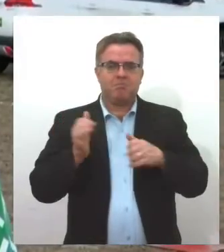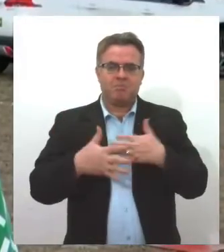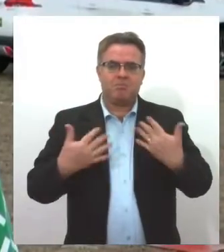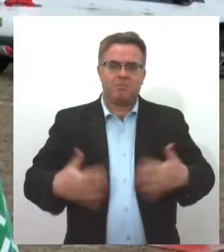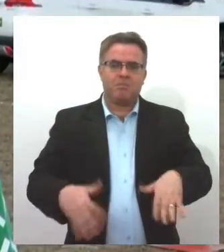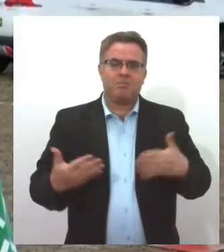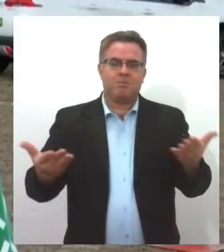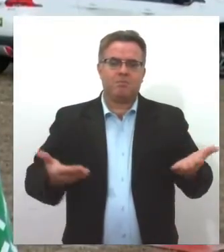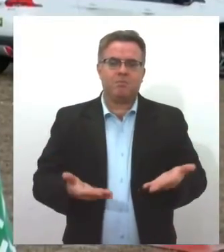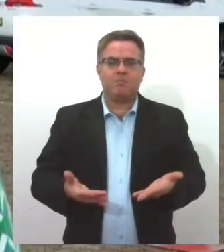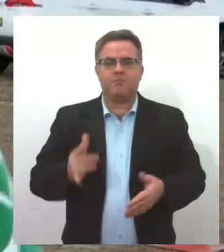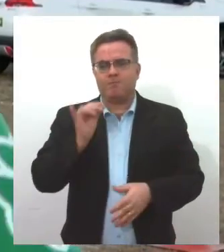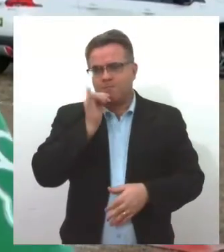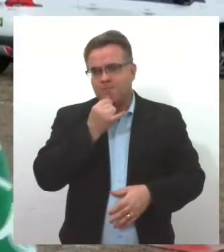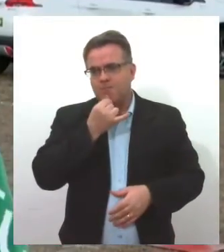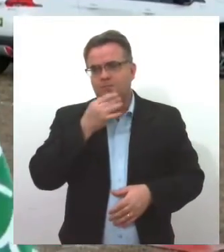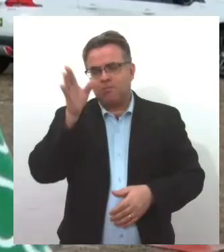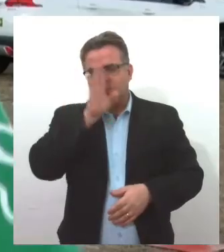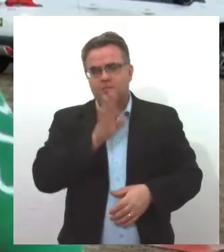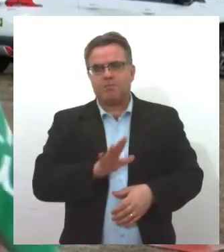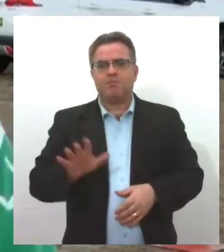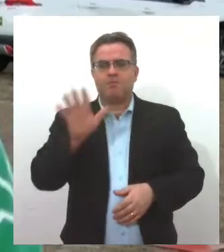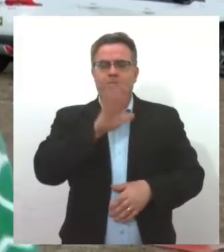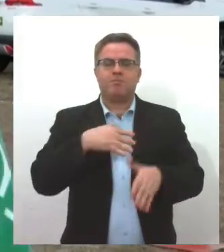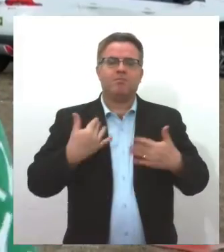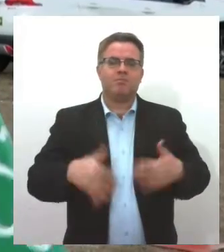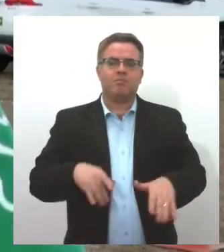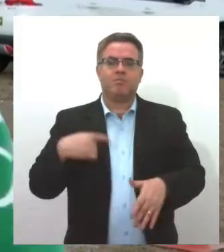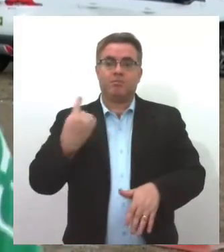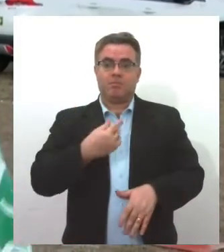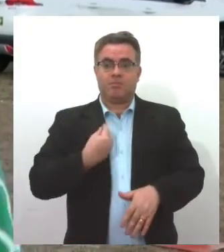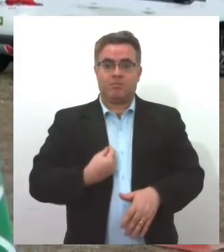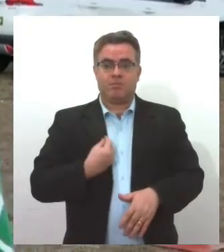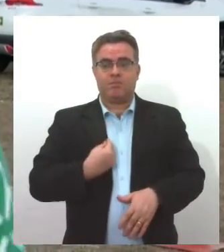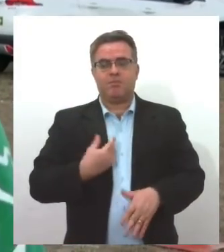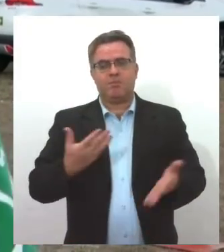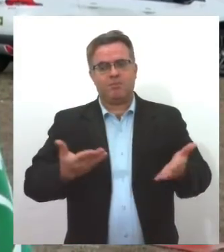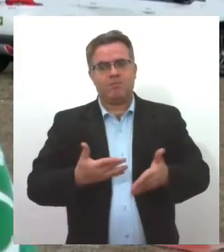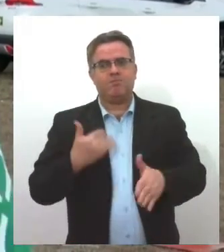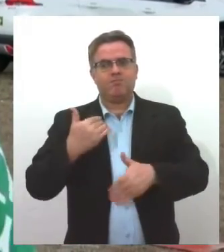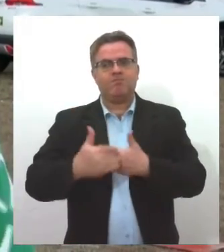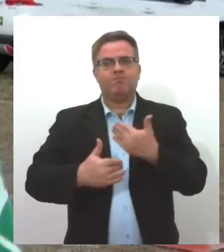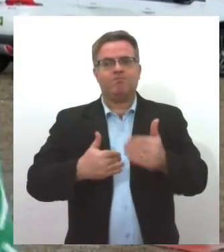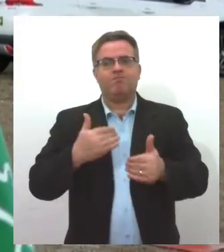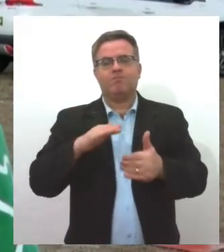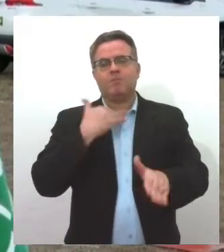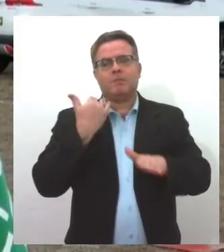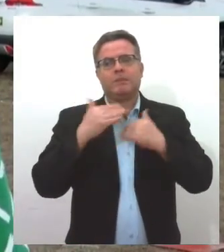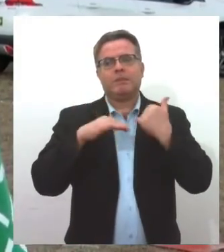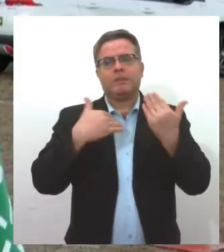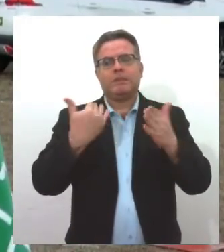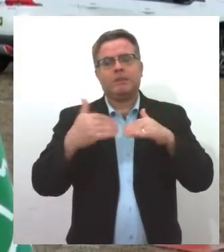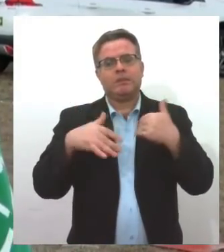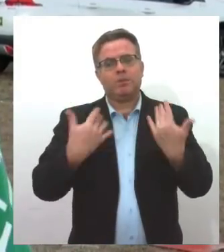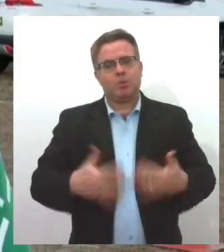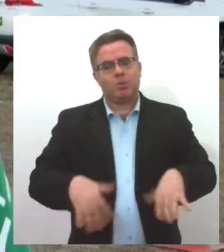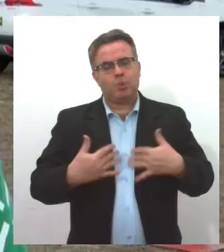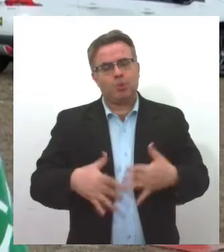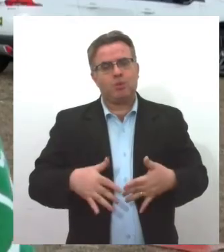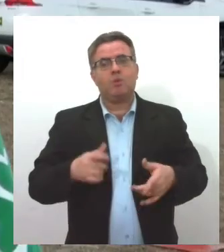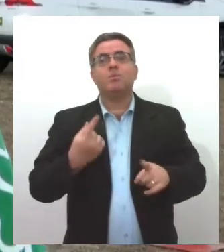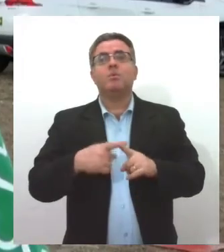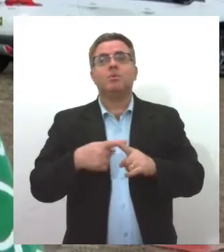momento assim tão triste no nosso país que a gente vem vivendo esse luto um dia atrás do outro de mais mortes perdidas por conta do coronavírus.